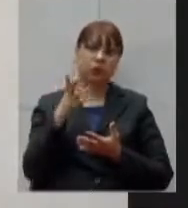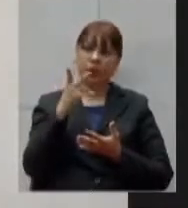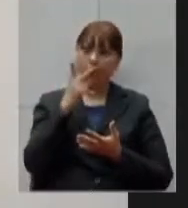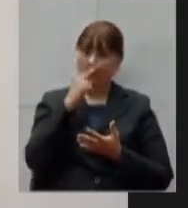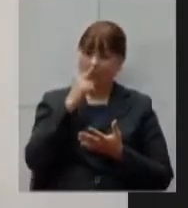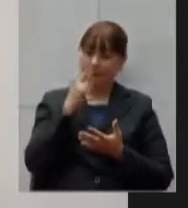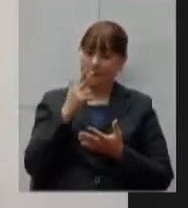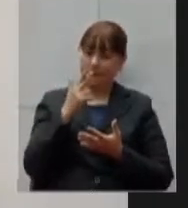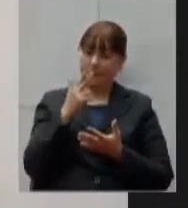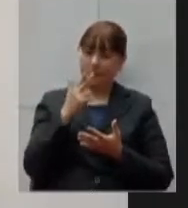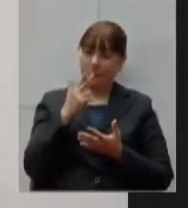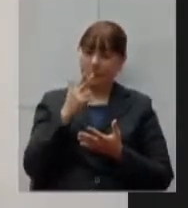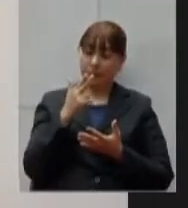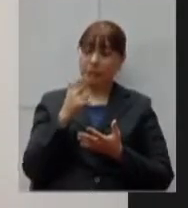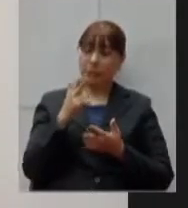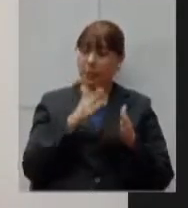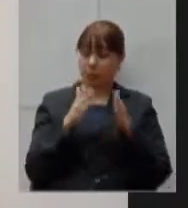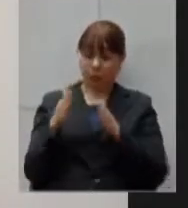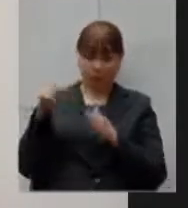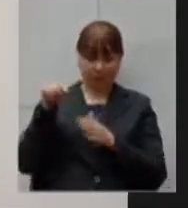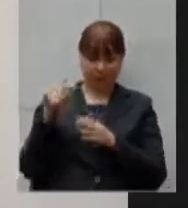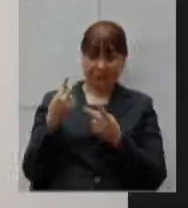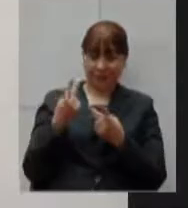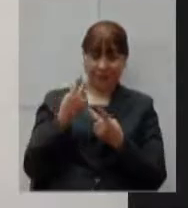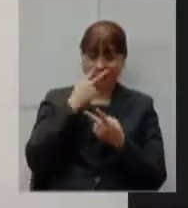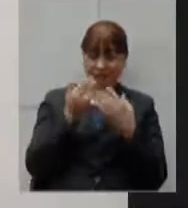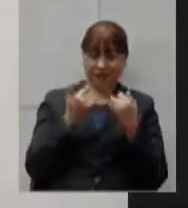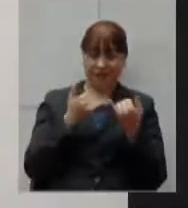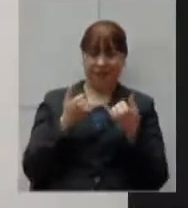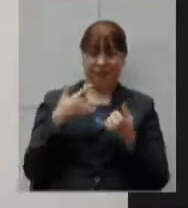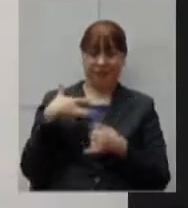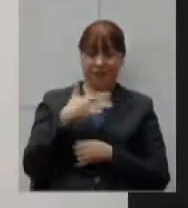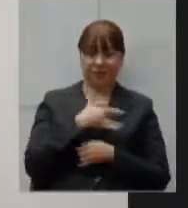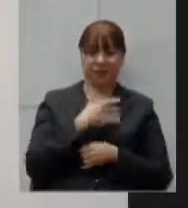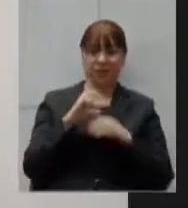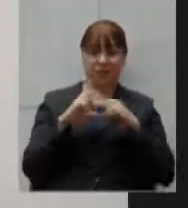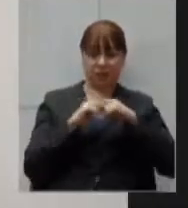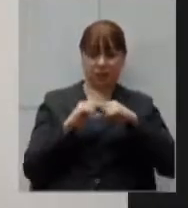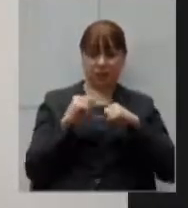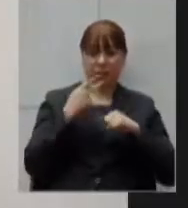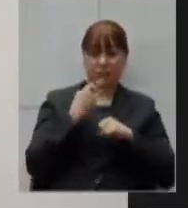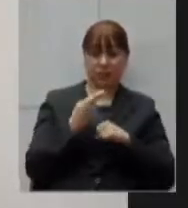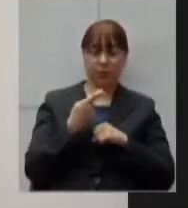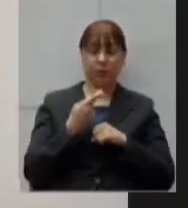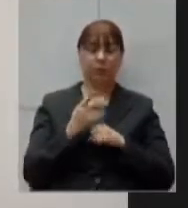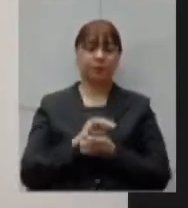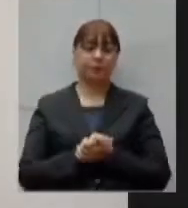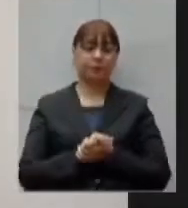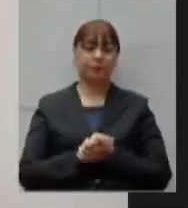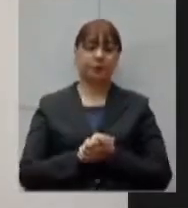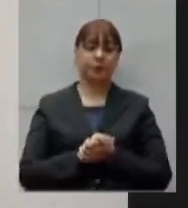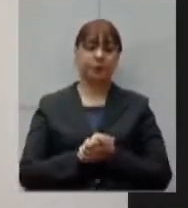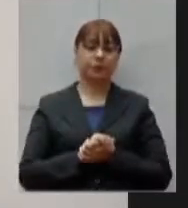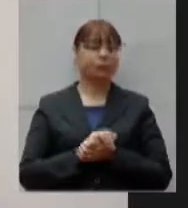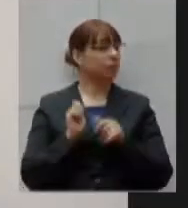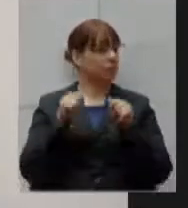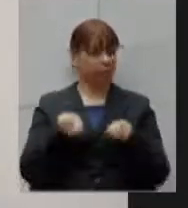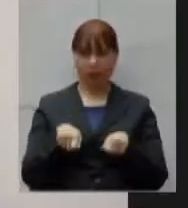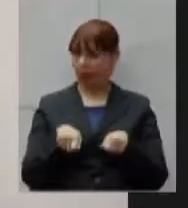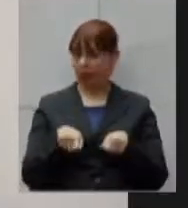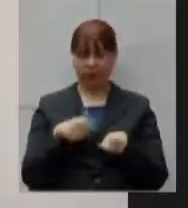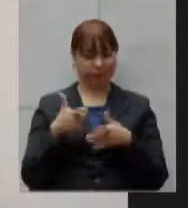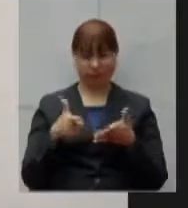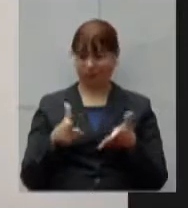ocorreu com esse processo foi isso a nota técnica da CEPLAG falou que a instituição não tinha capacidade